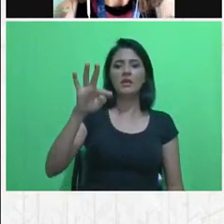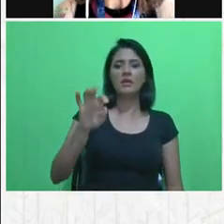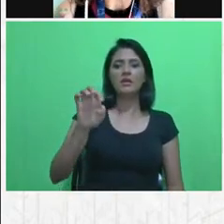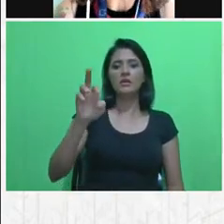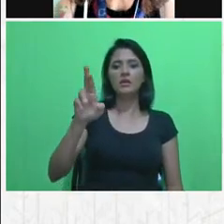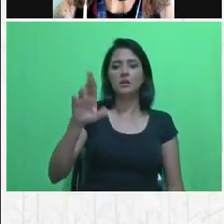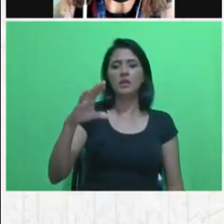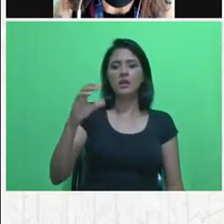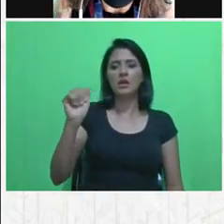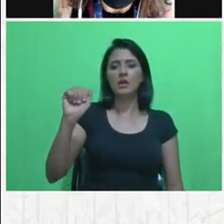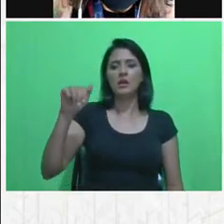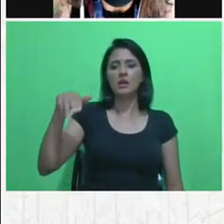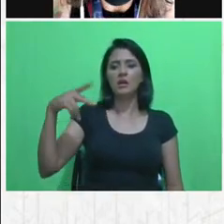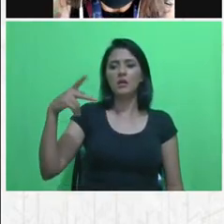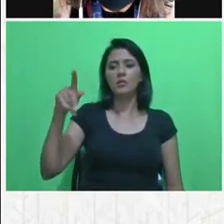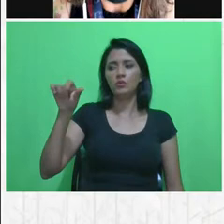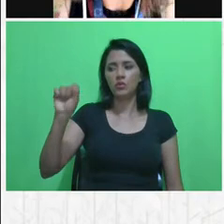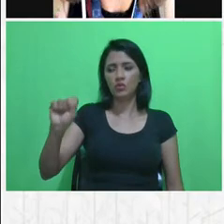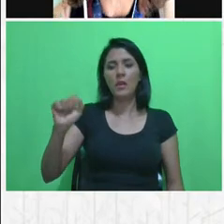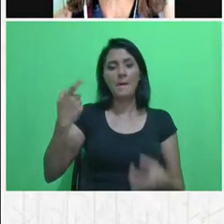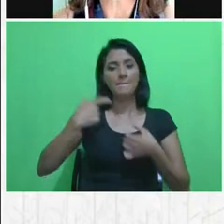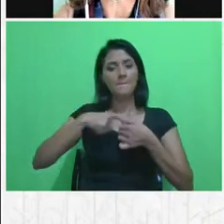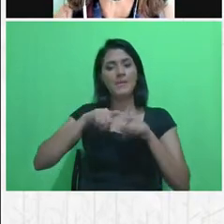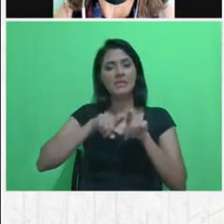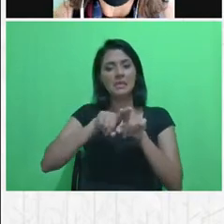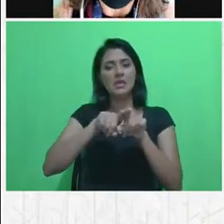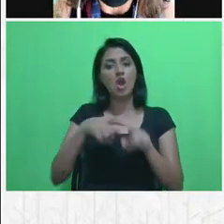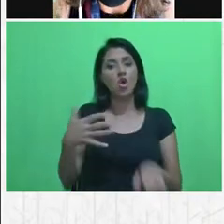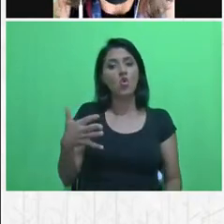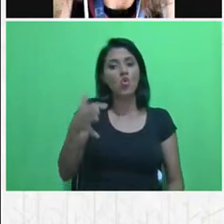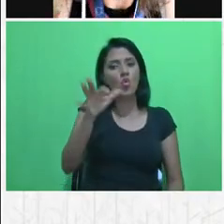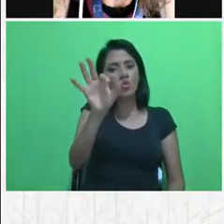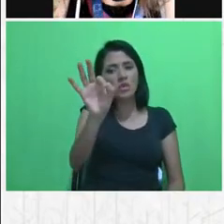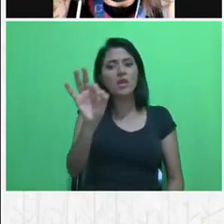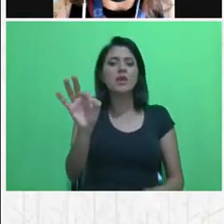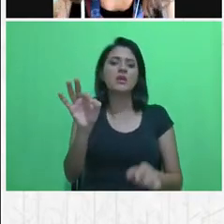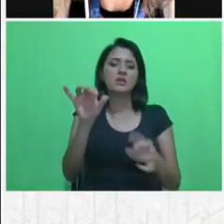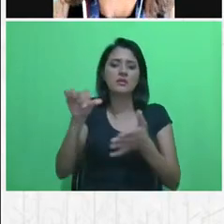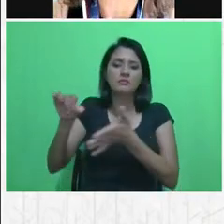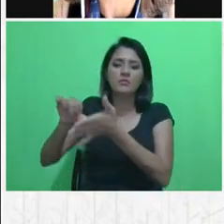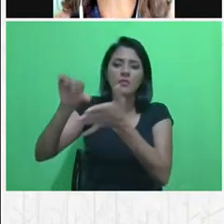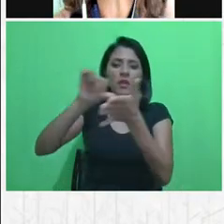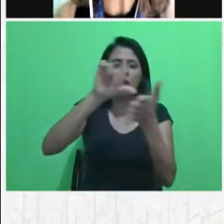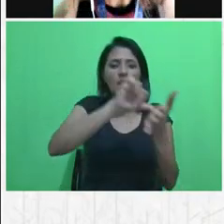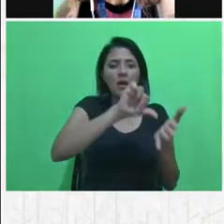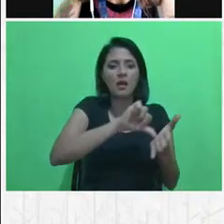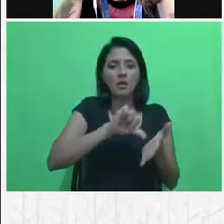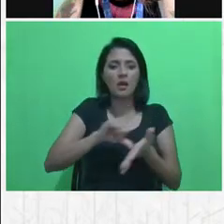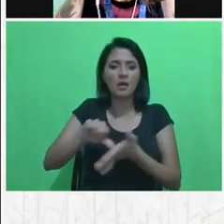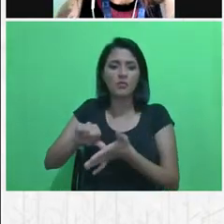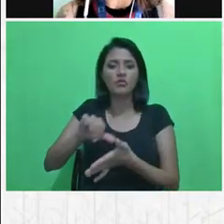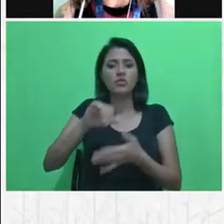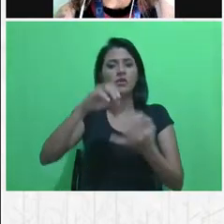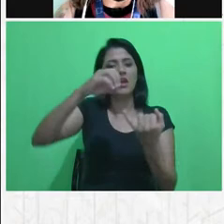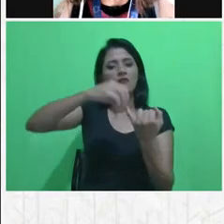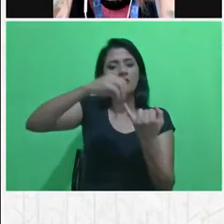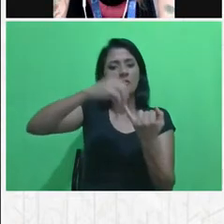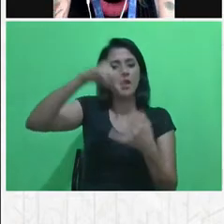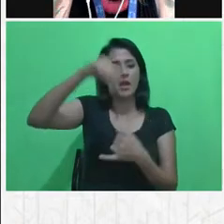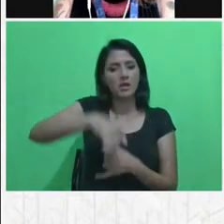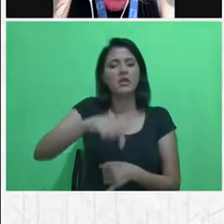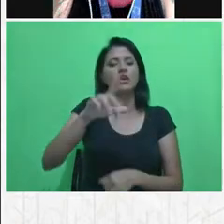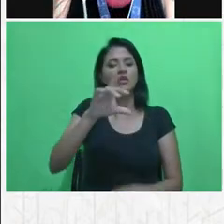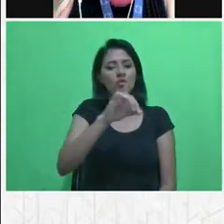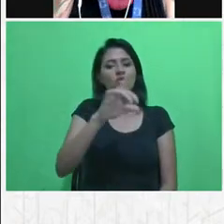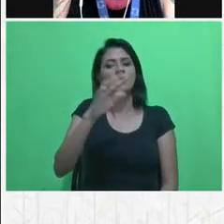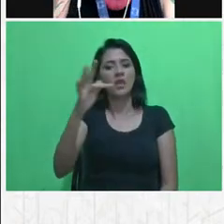os 10 campos do IFB de Brasília, do DF, né, de Brasília, vai ser em parceria